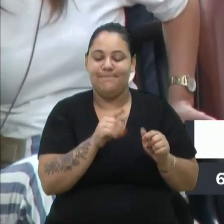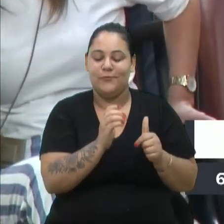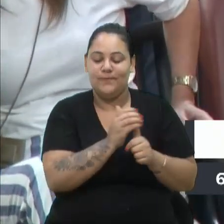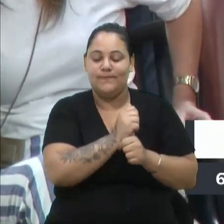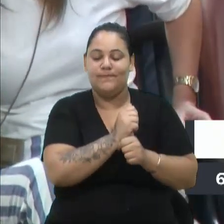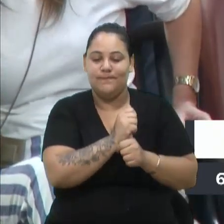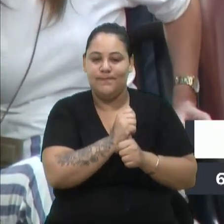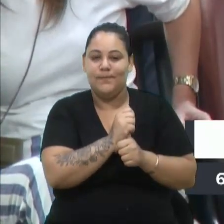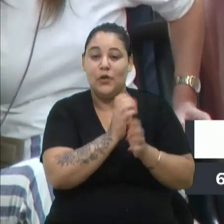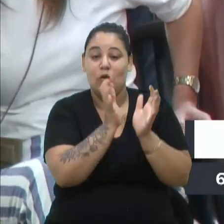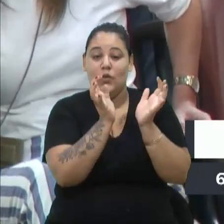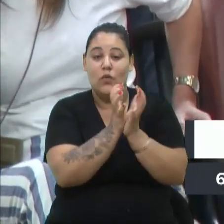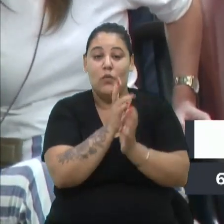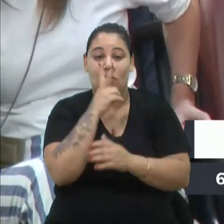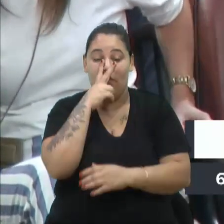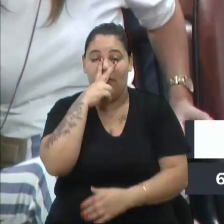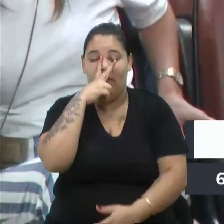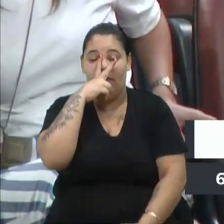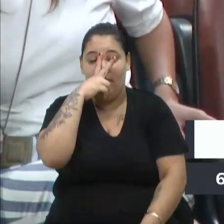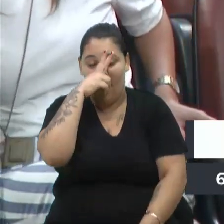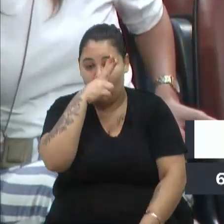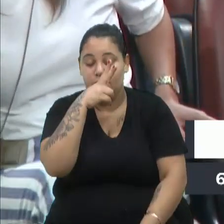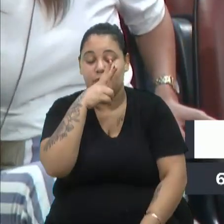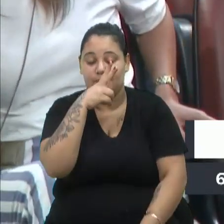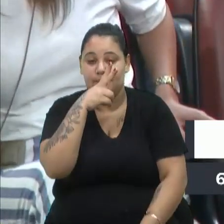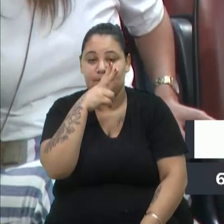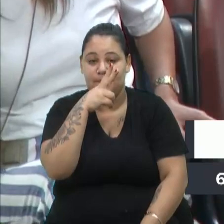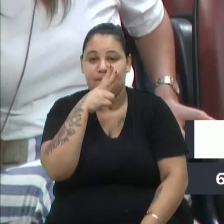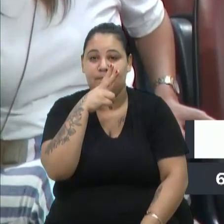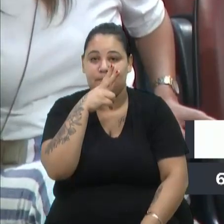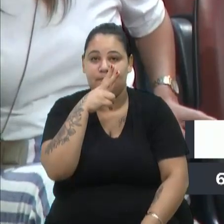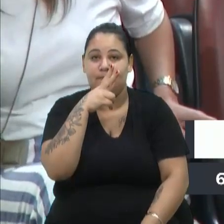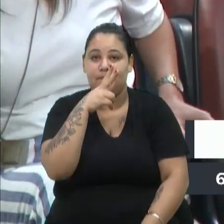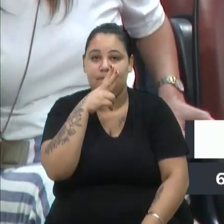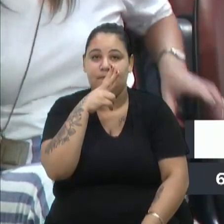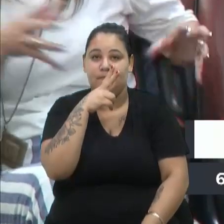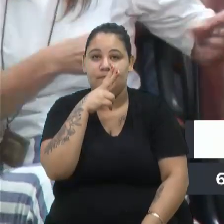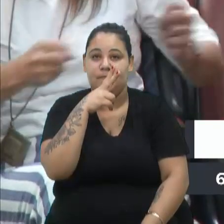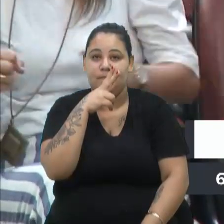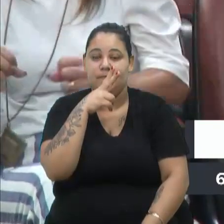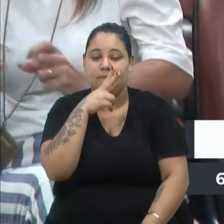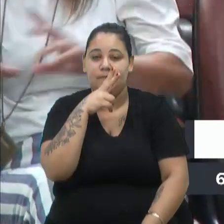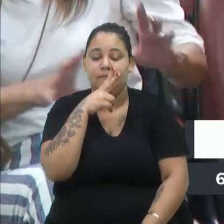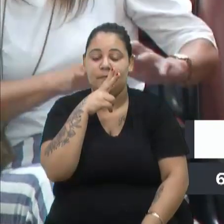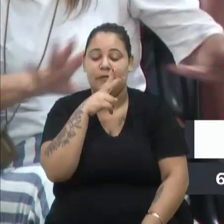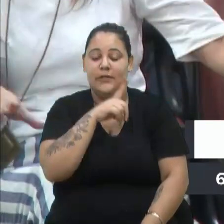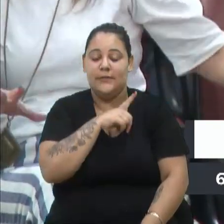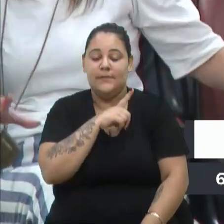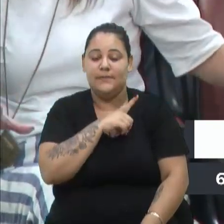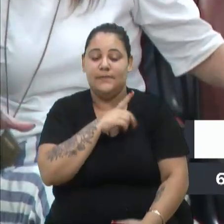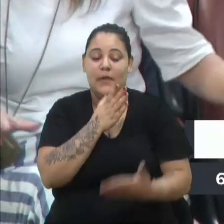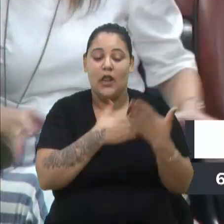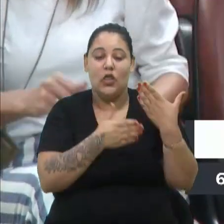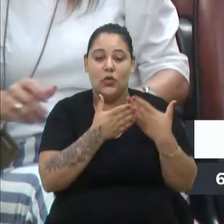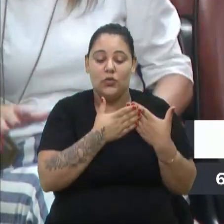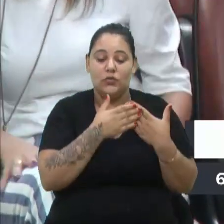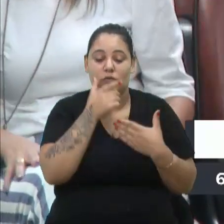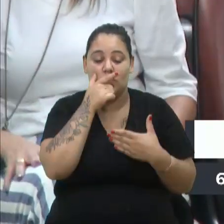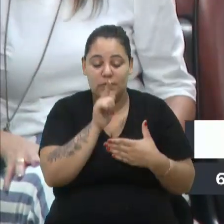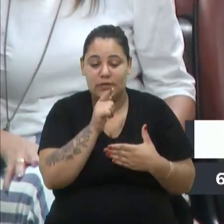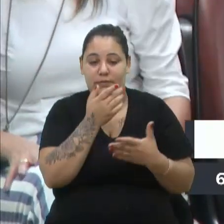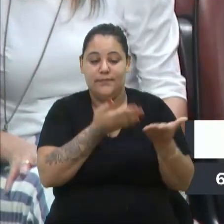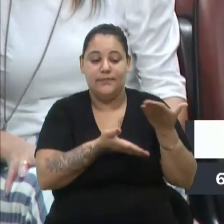um grupo forte, um grupo forte, fortalecido, para que eles possam atender